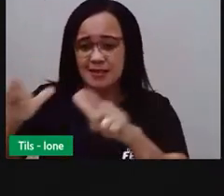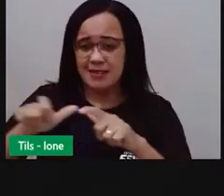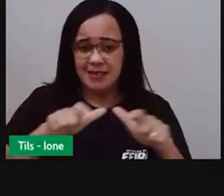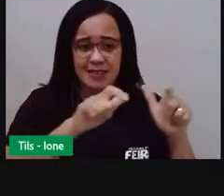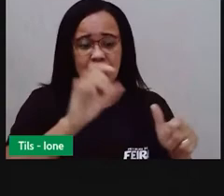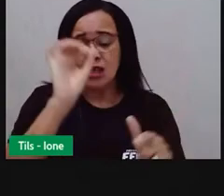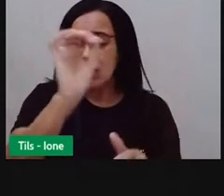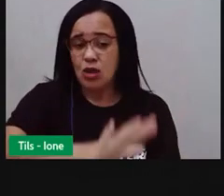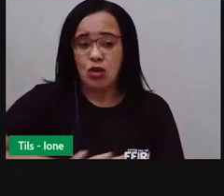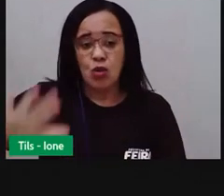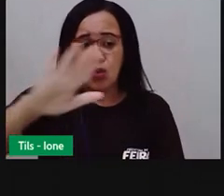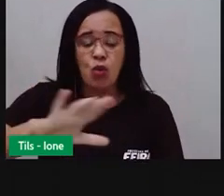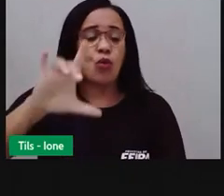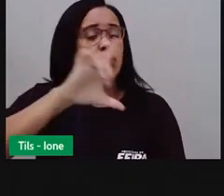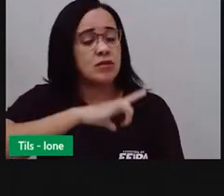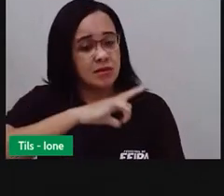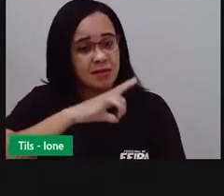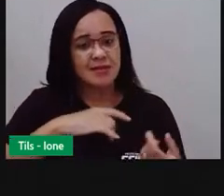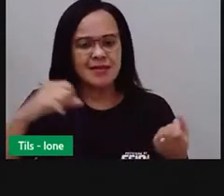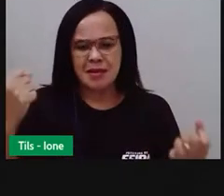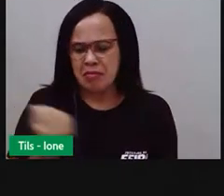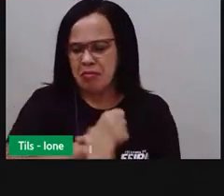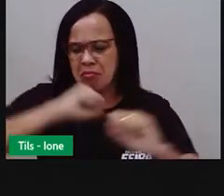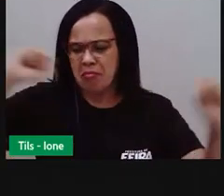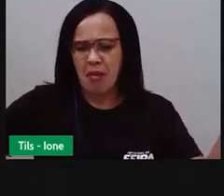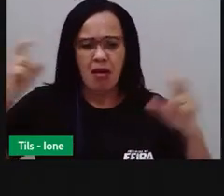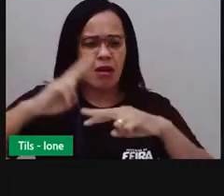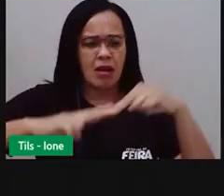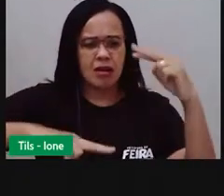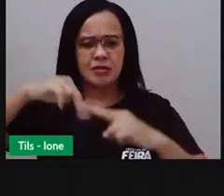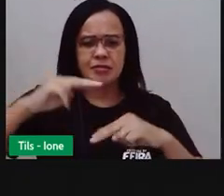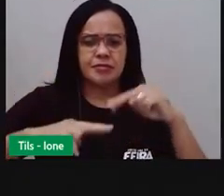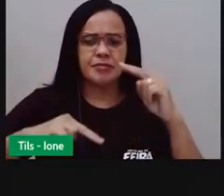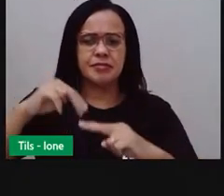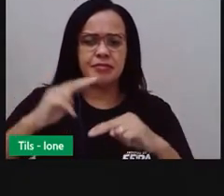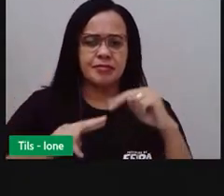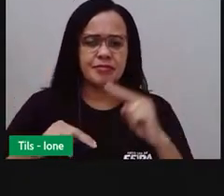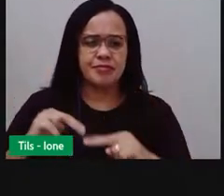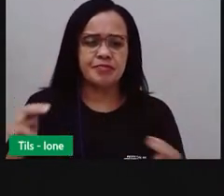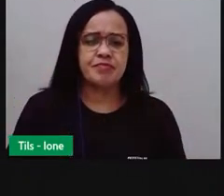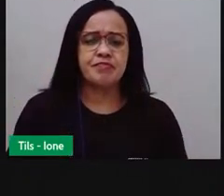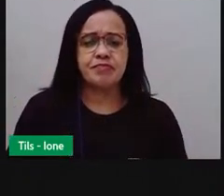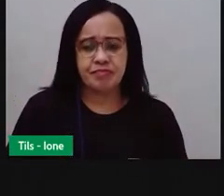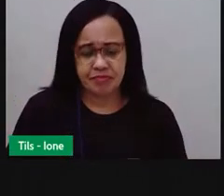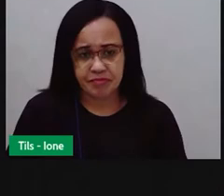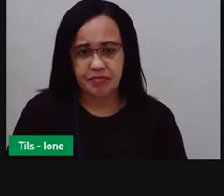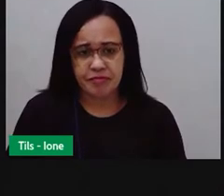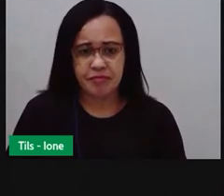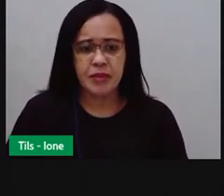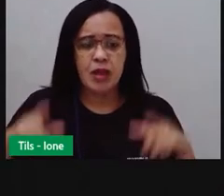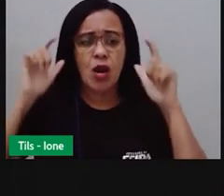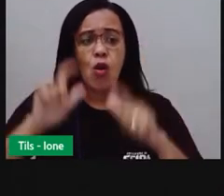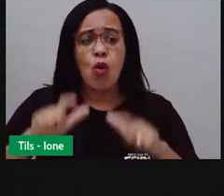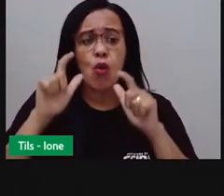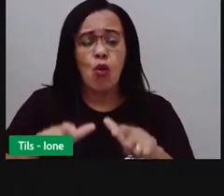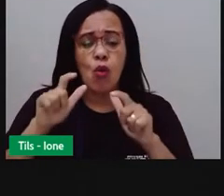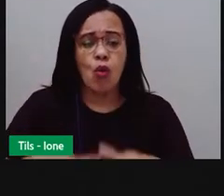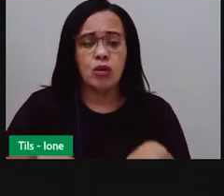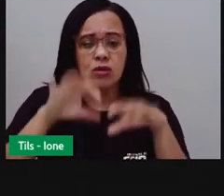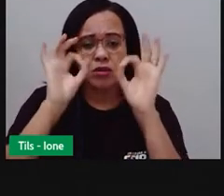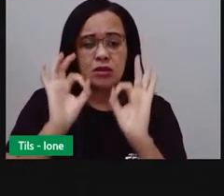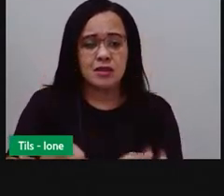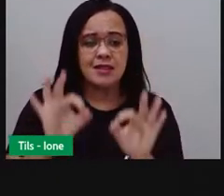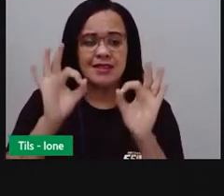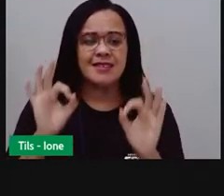Nordeste onde acontece o maior São João do Mundo. Mas a dúvida é, será que é em Campina Grande ou será que é em Caruaru? Eis a questão.